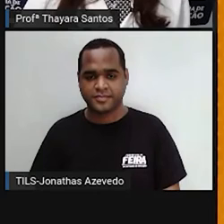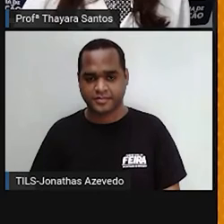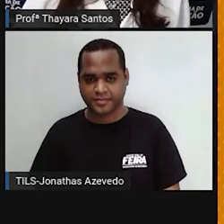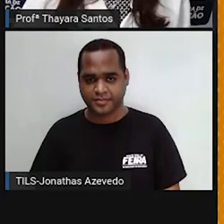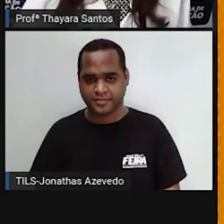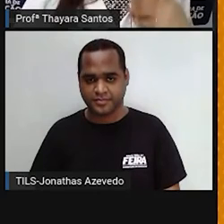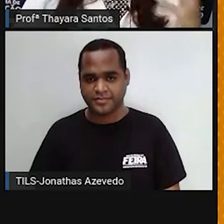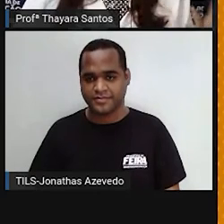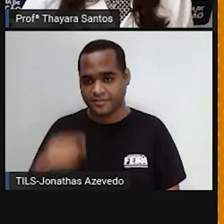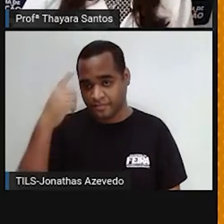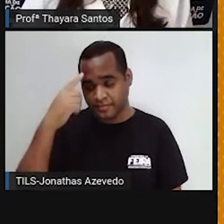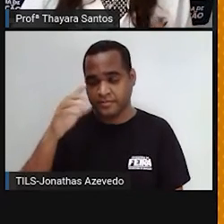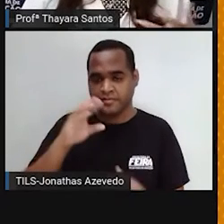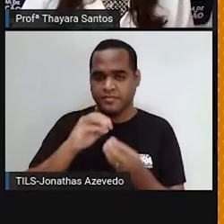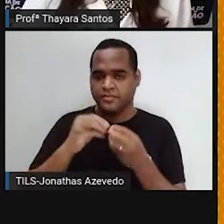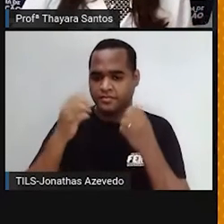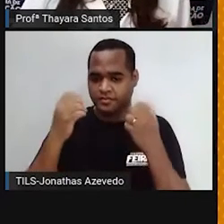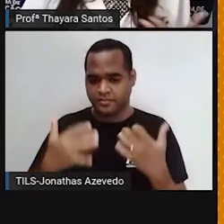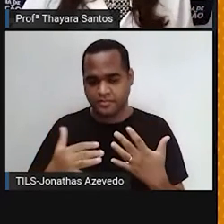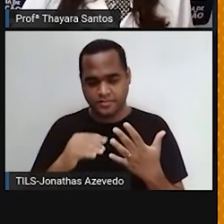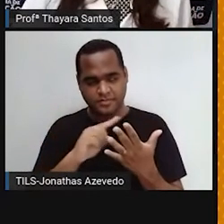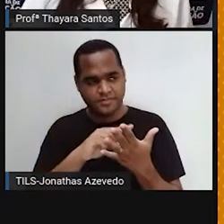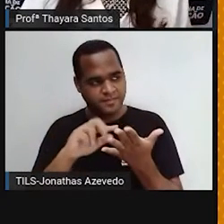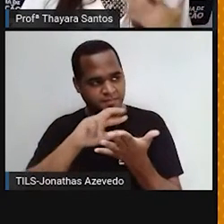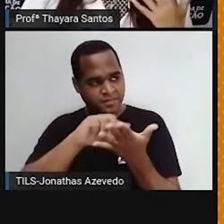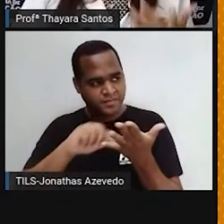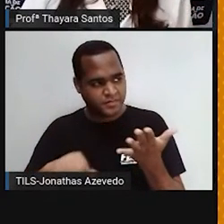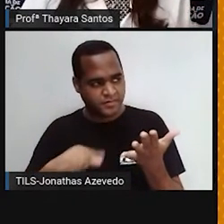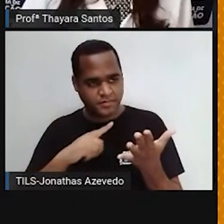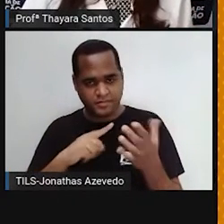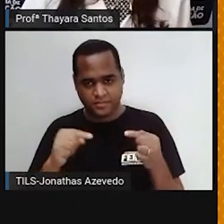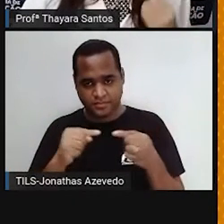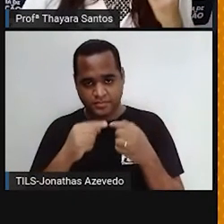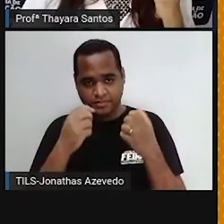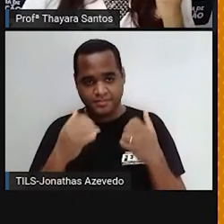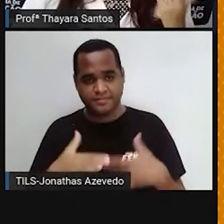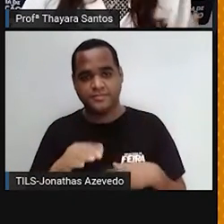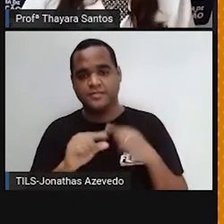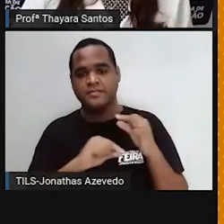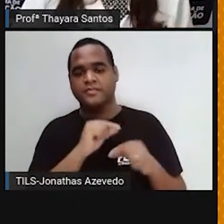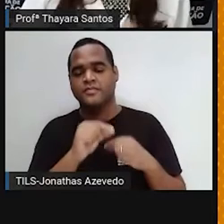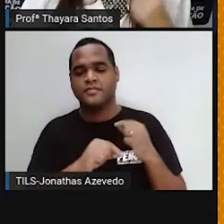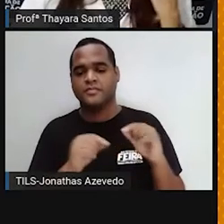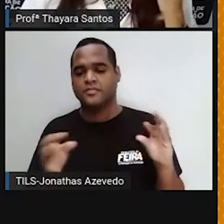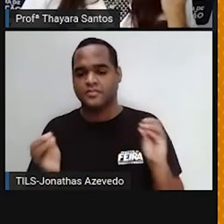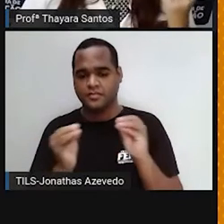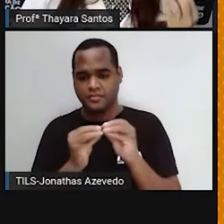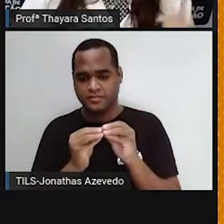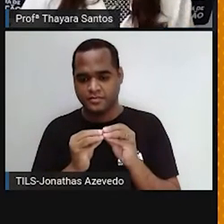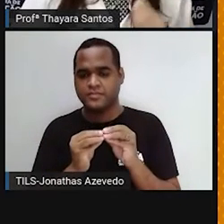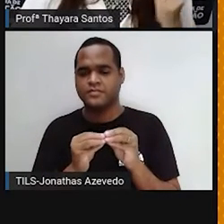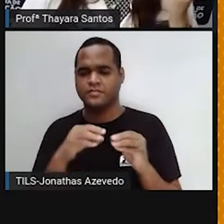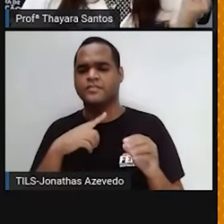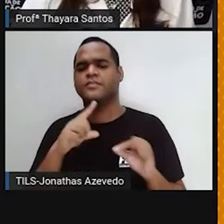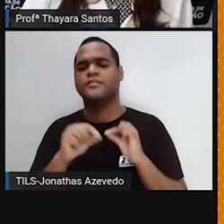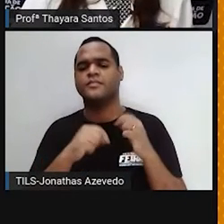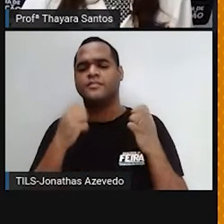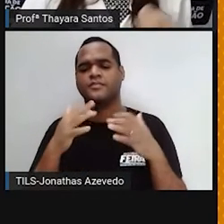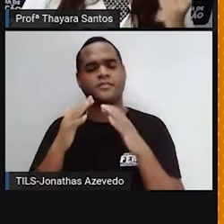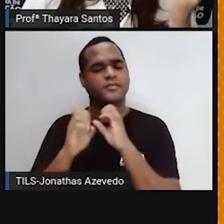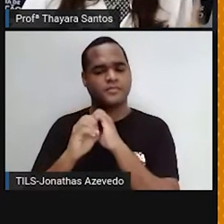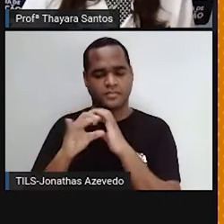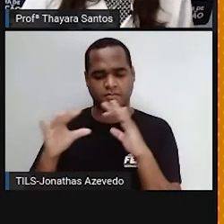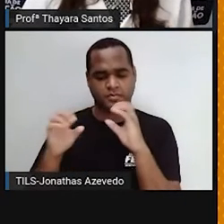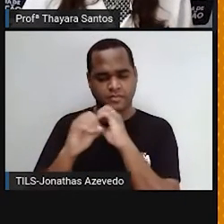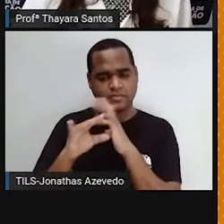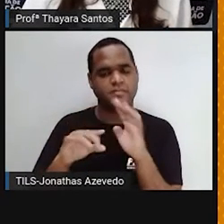Então, a gente já viu as características gerais da célula, do que é que ela composta, como foi que ela foi descoberta,